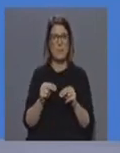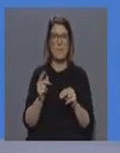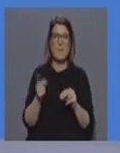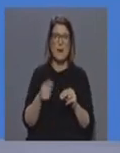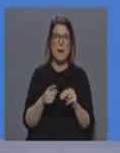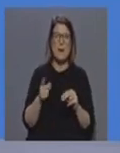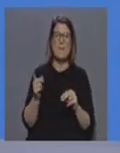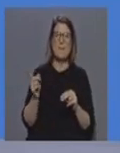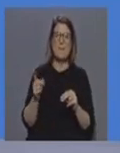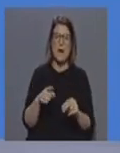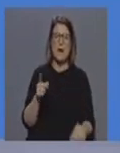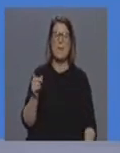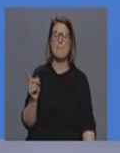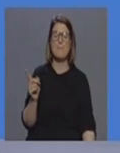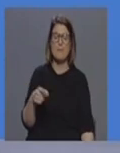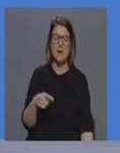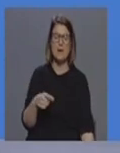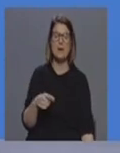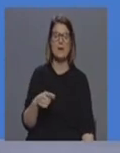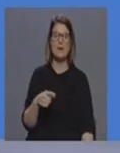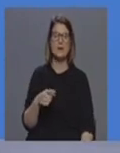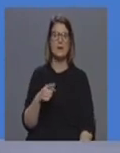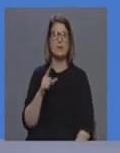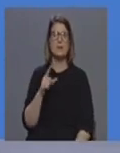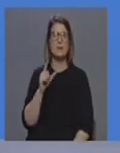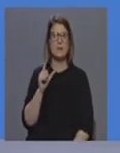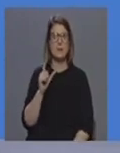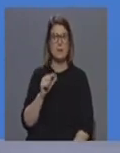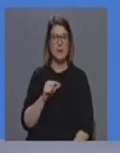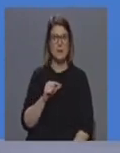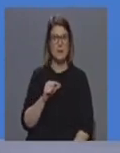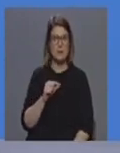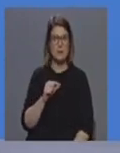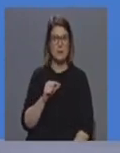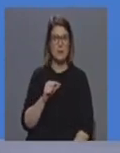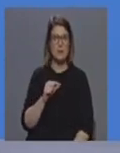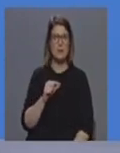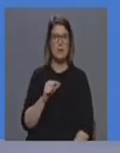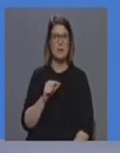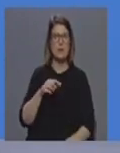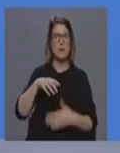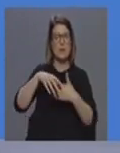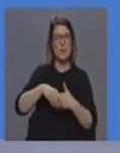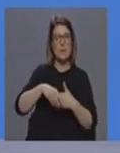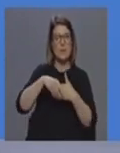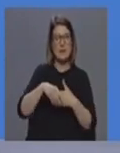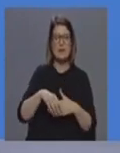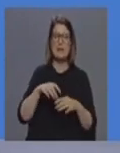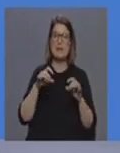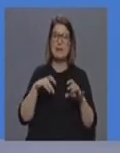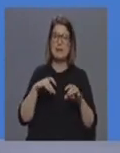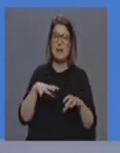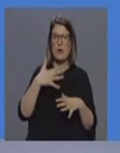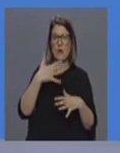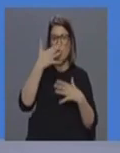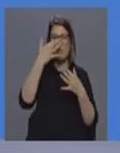repetidas e a mudança dos cumprimentos e das atitudes